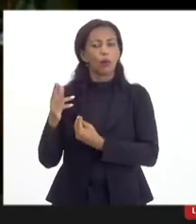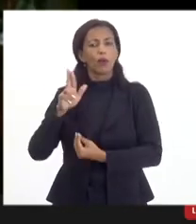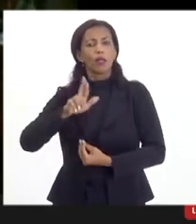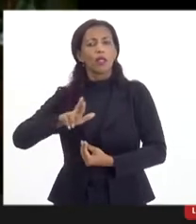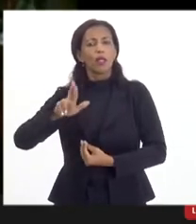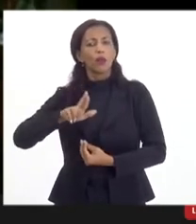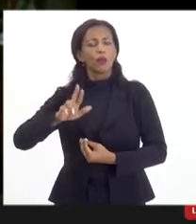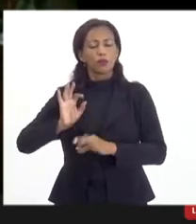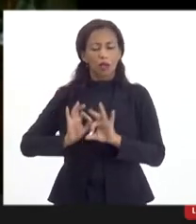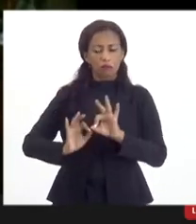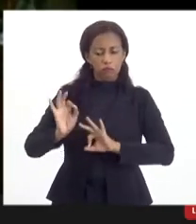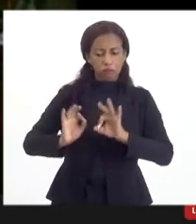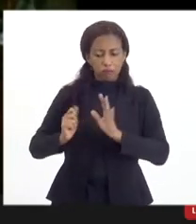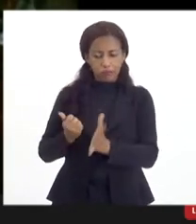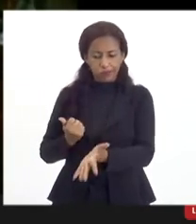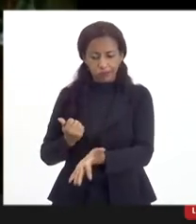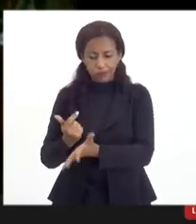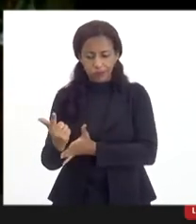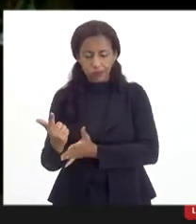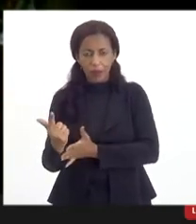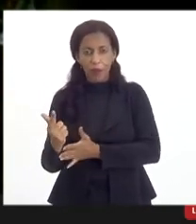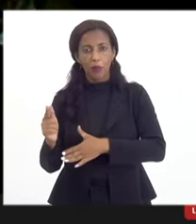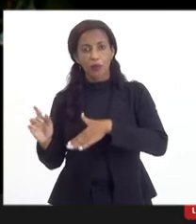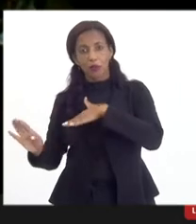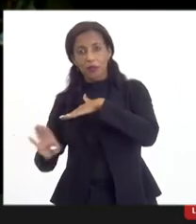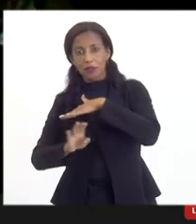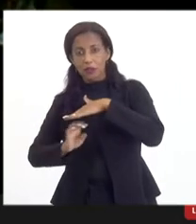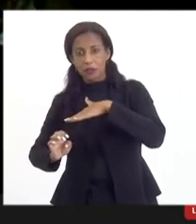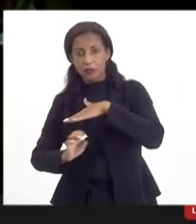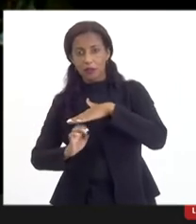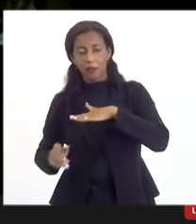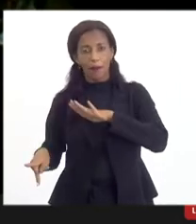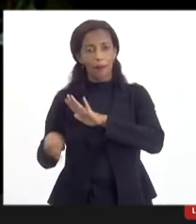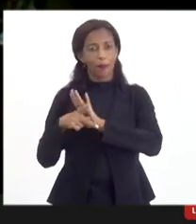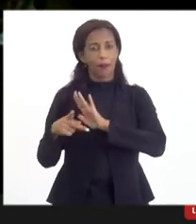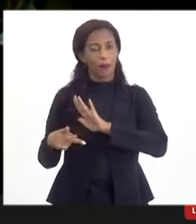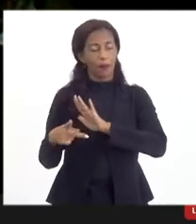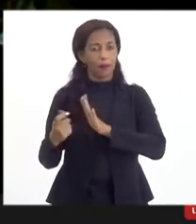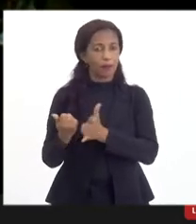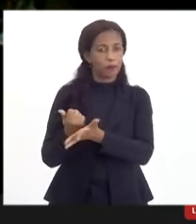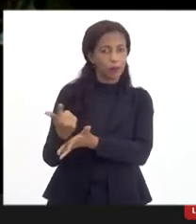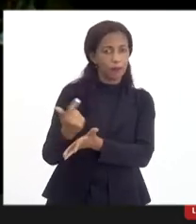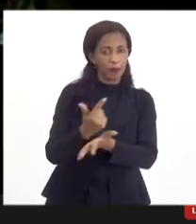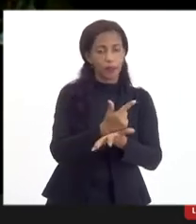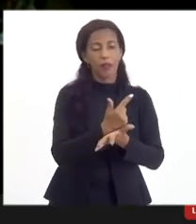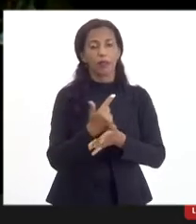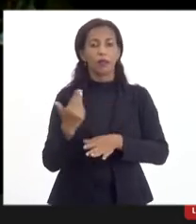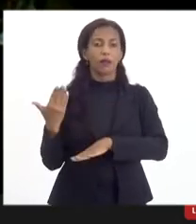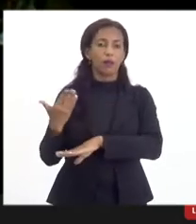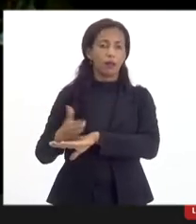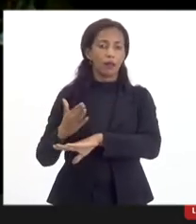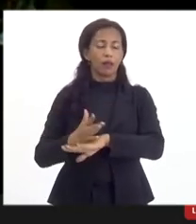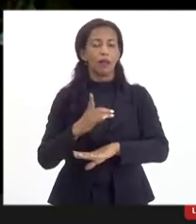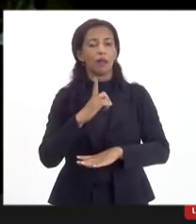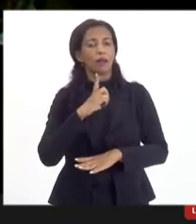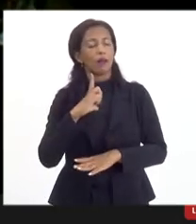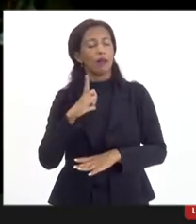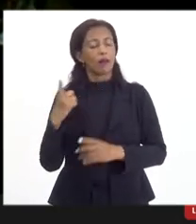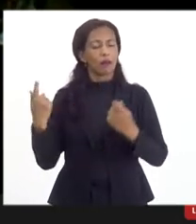de compra gerado por suas concessões, né? Então, essa é uma prática que a gente tem que